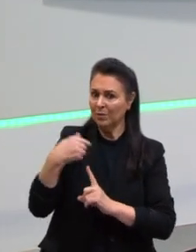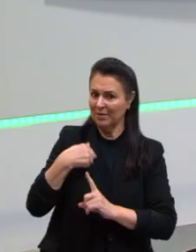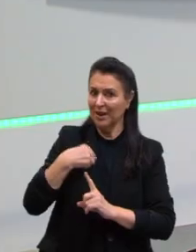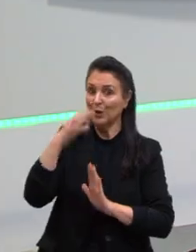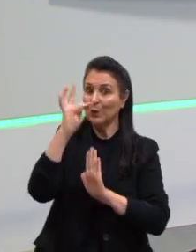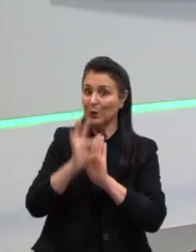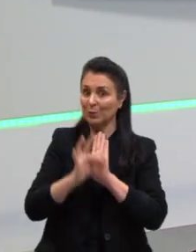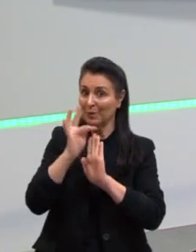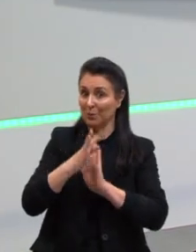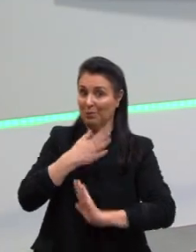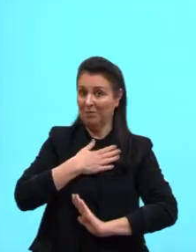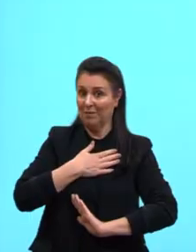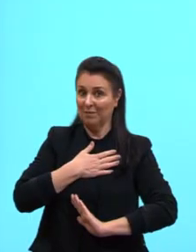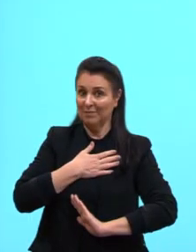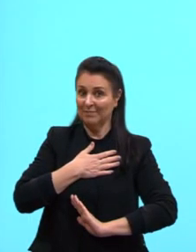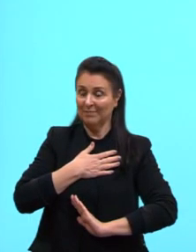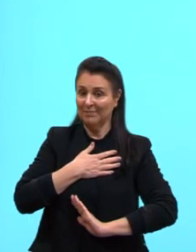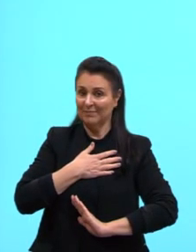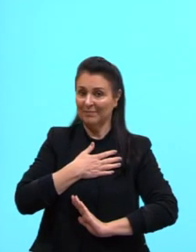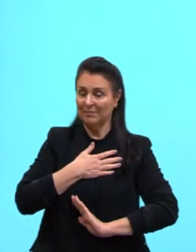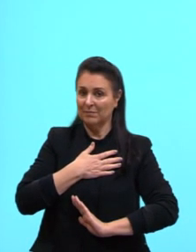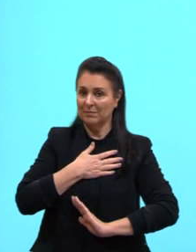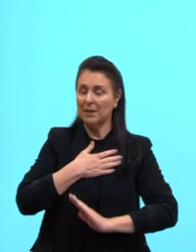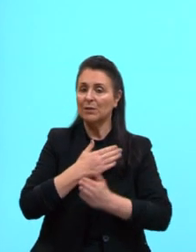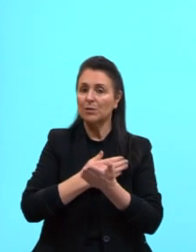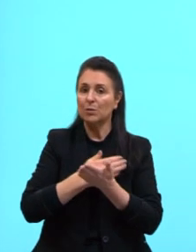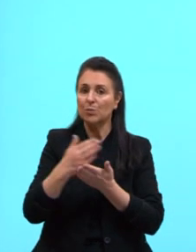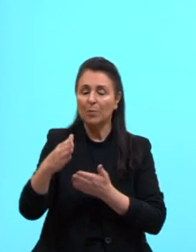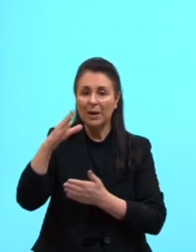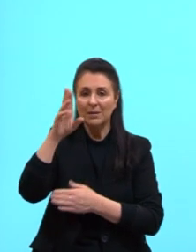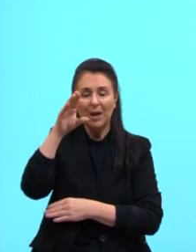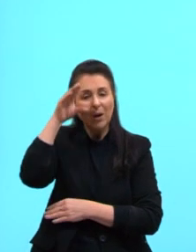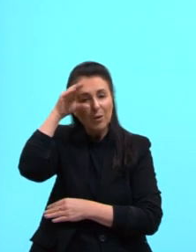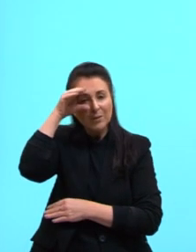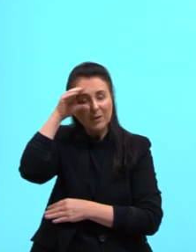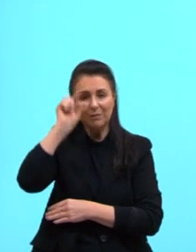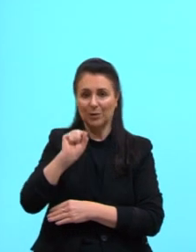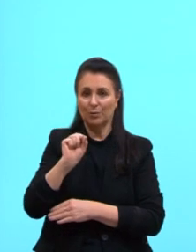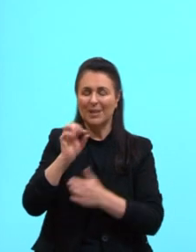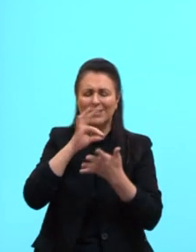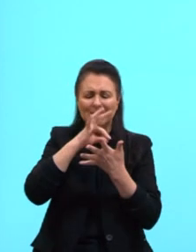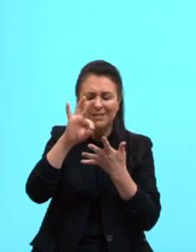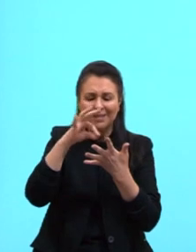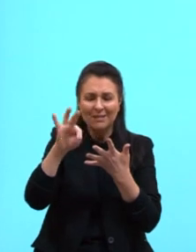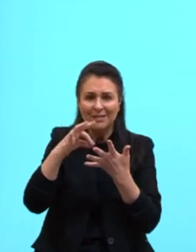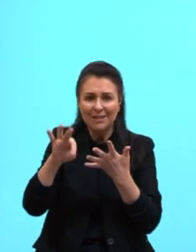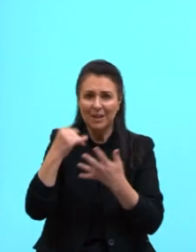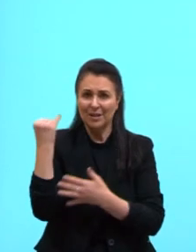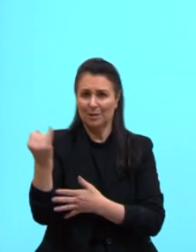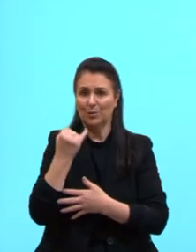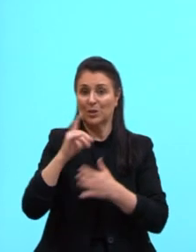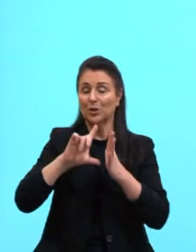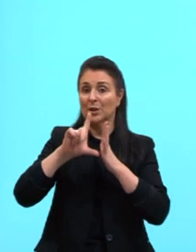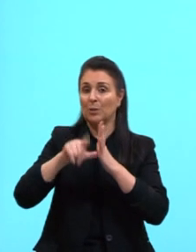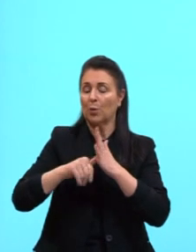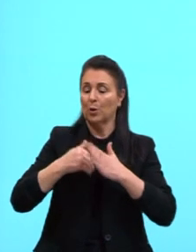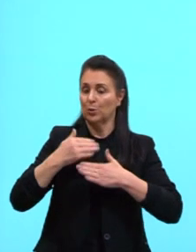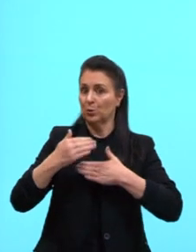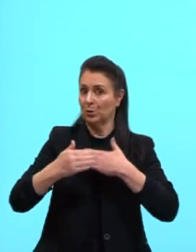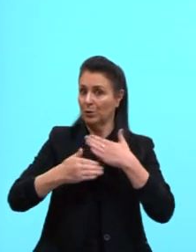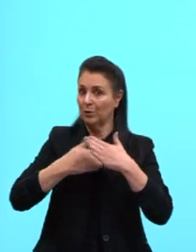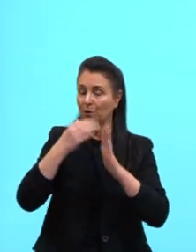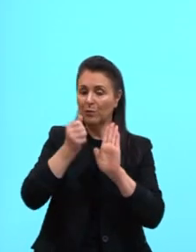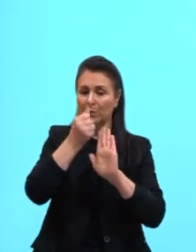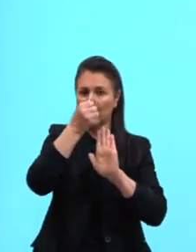Então, a gente parte dessa observação detalhada. Depois, no desenvolvimento,